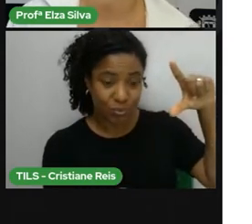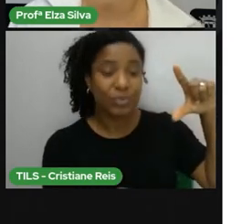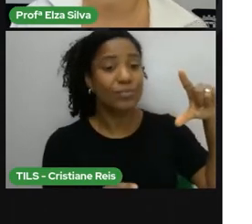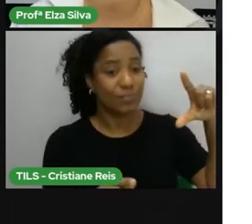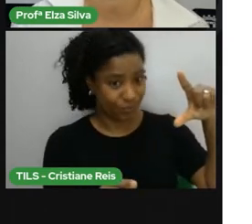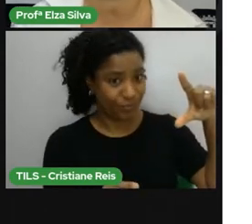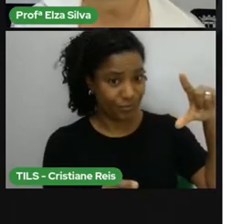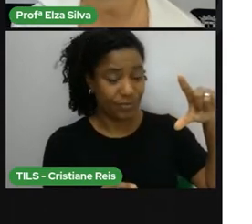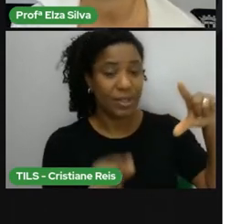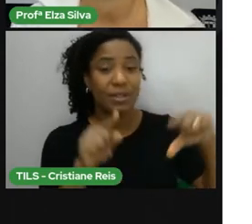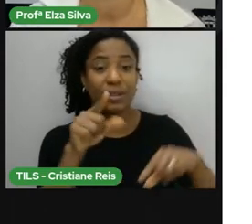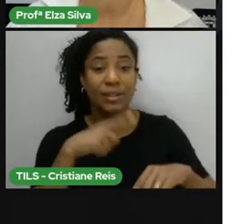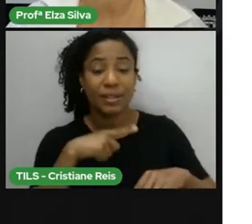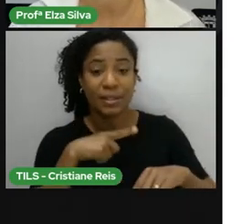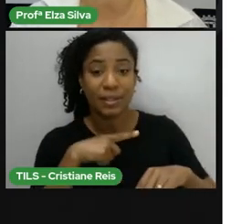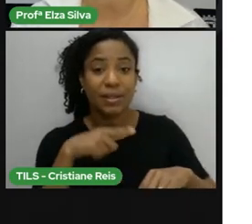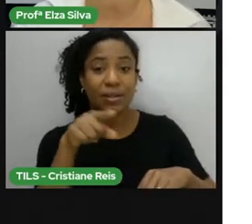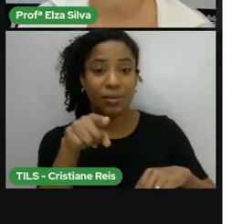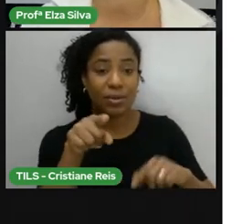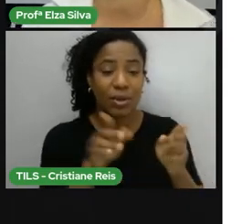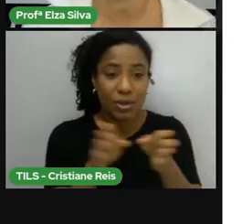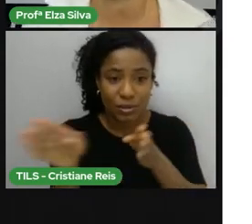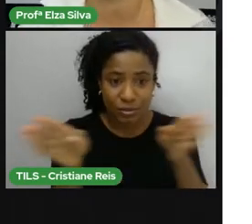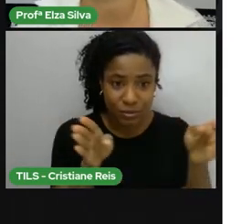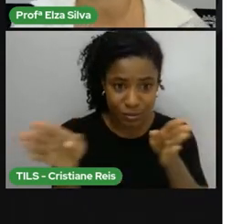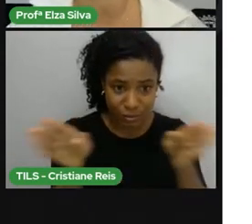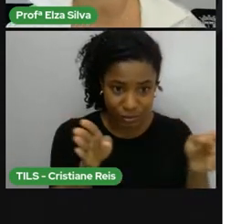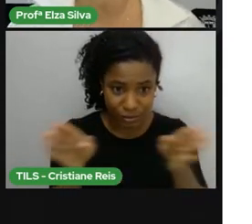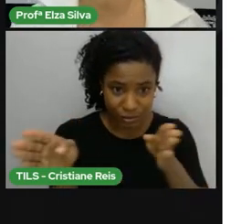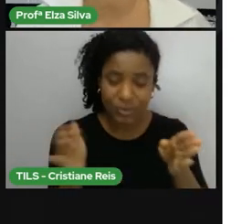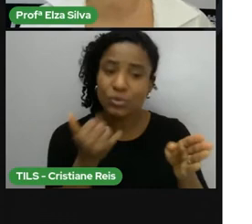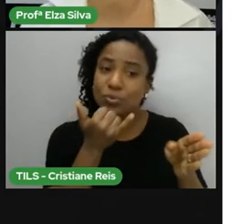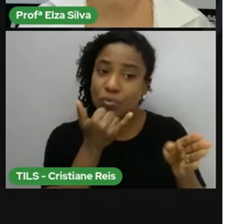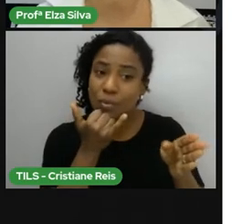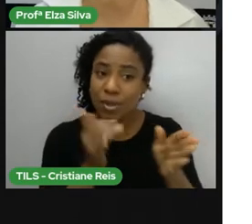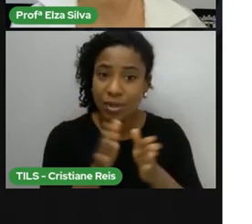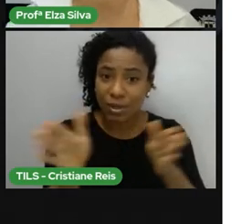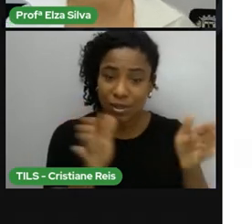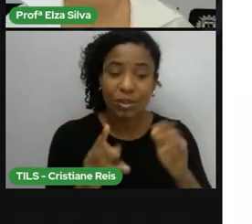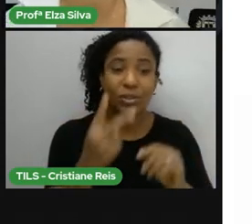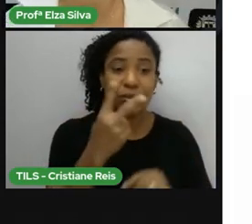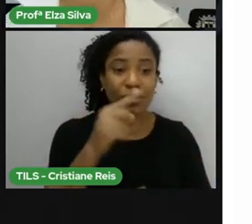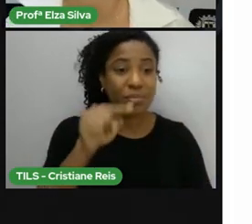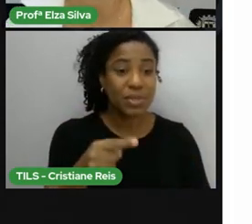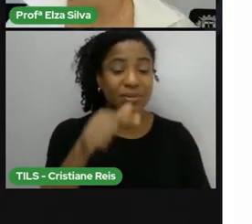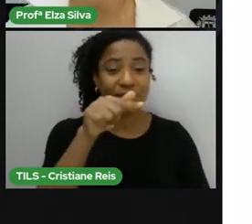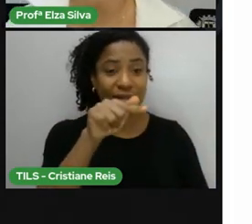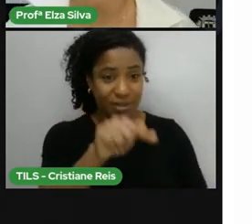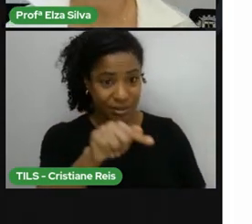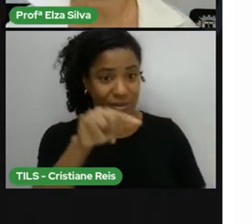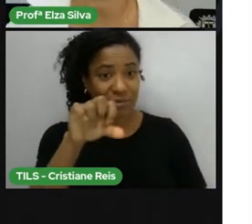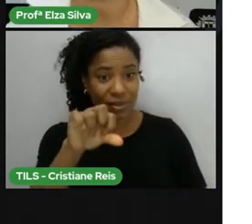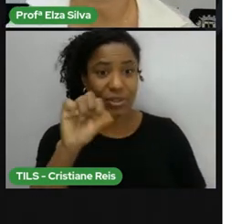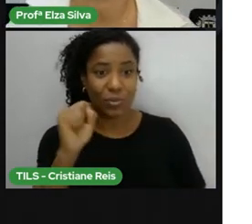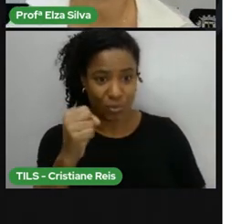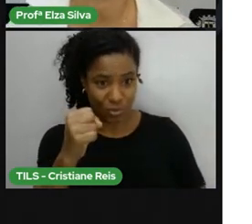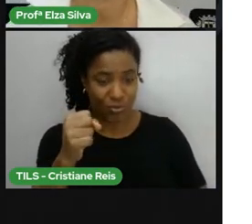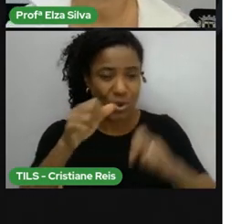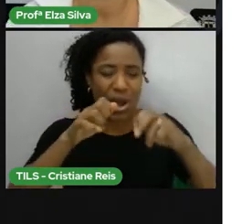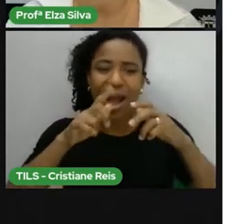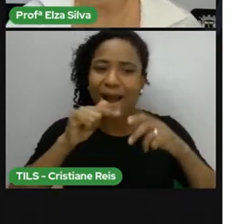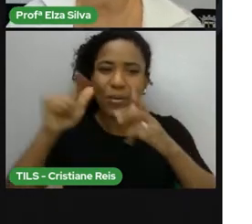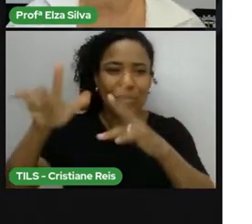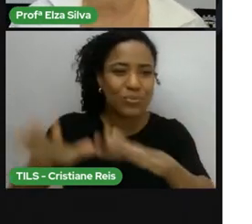Atlântico E Índico Com sete Desculpem Com dois mil Setecentos e noventa oito Quilômetros De litoral